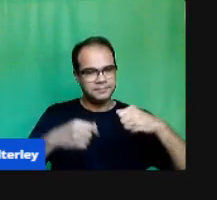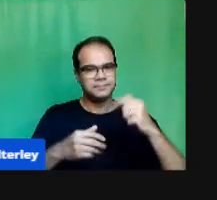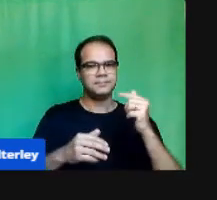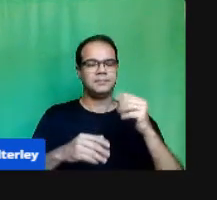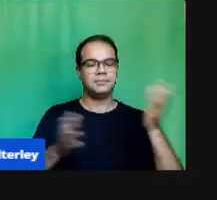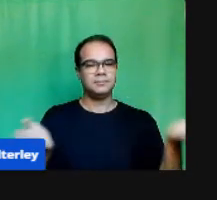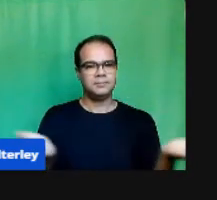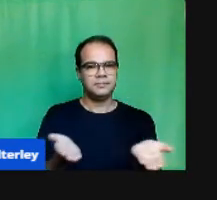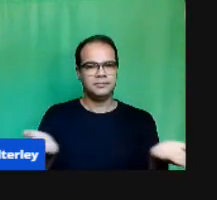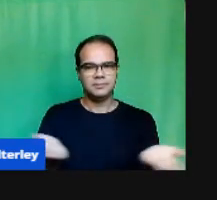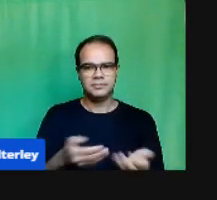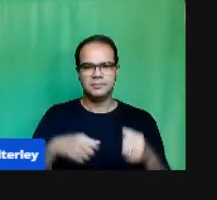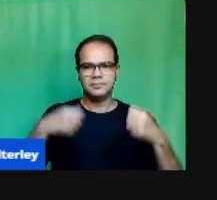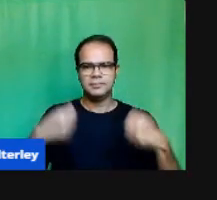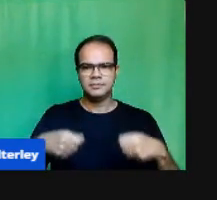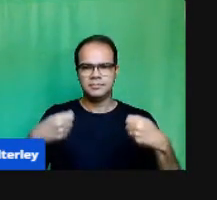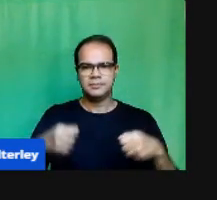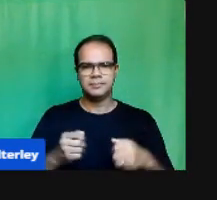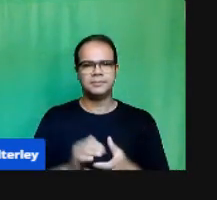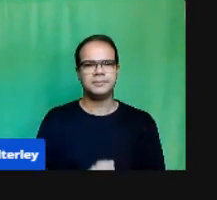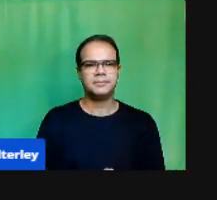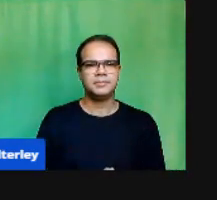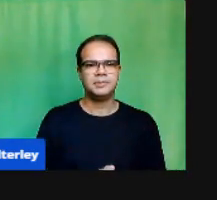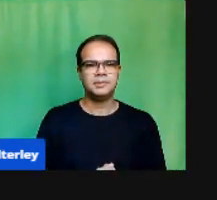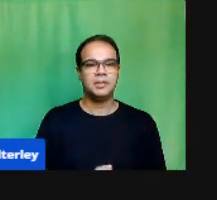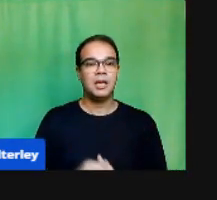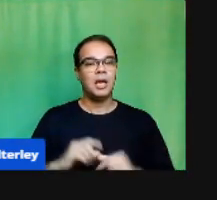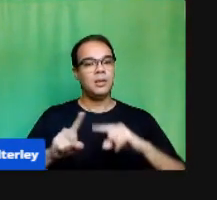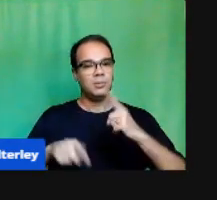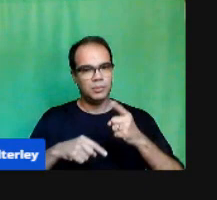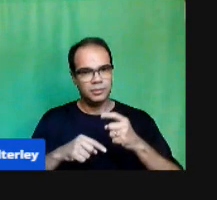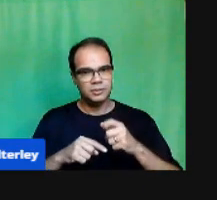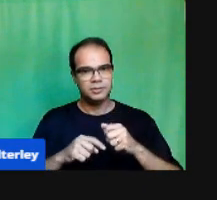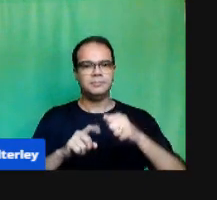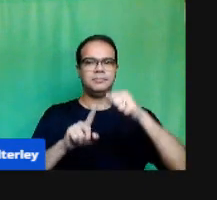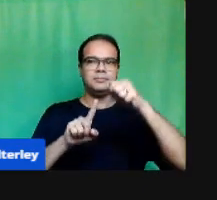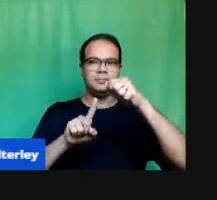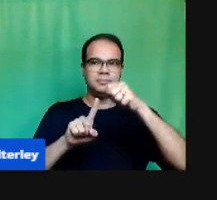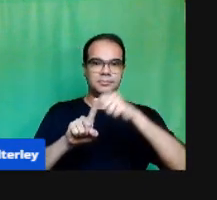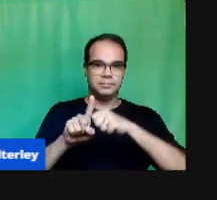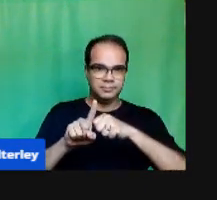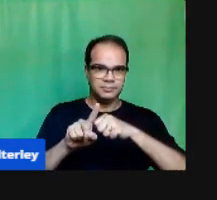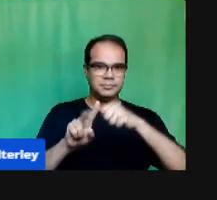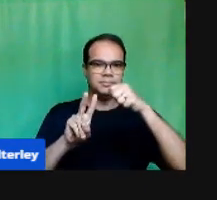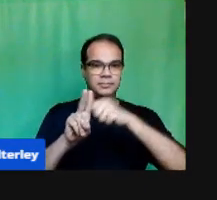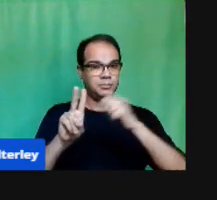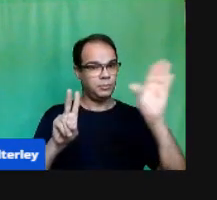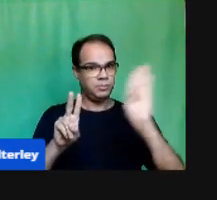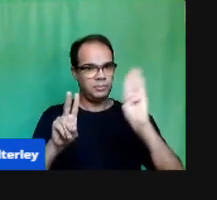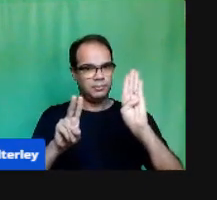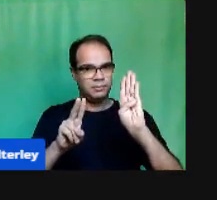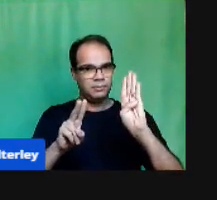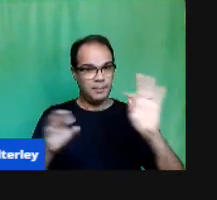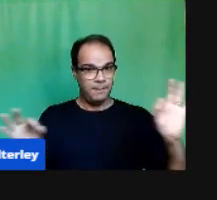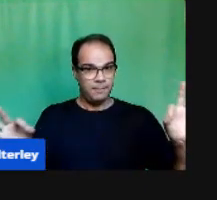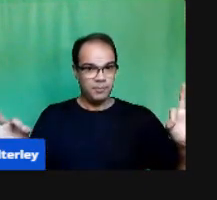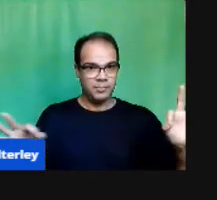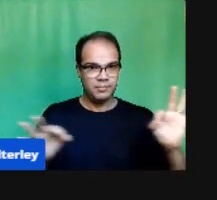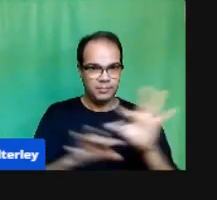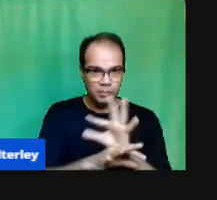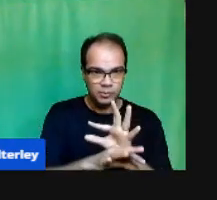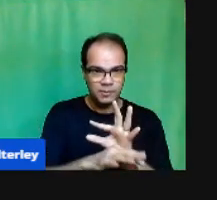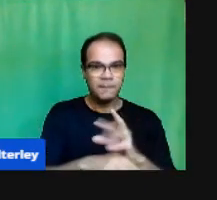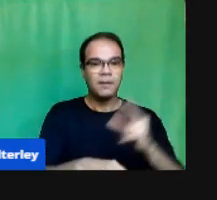Ao início De um bimestre Ao término De um bimestre Nós podemos Estar fazendo Esse diagnóstico Né A partir desse